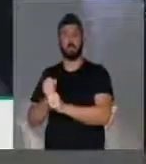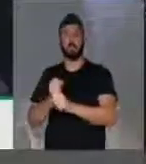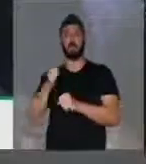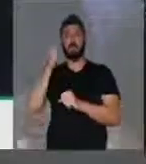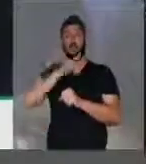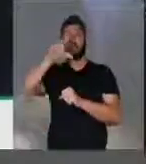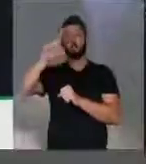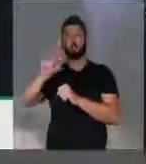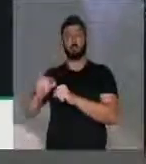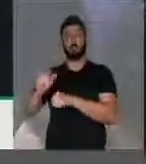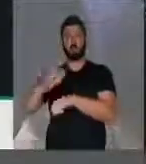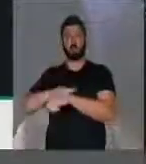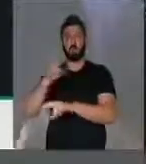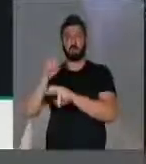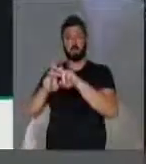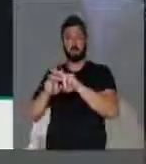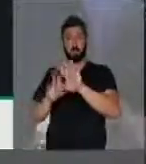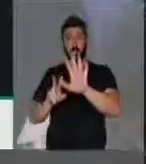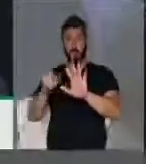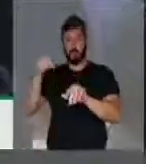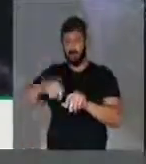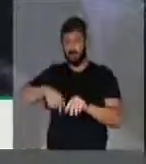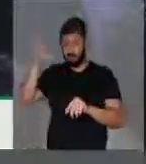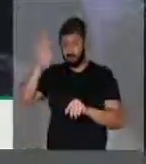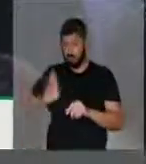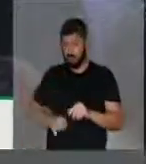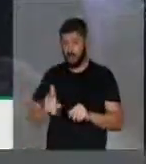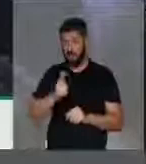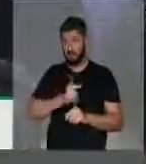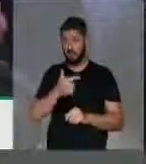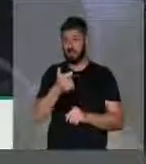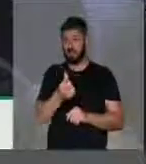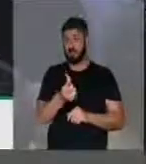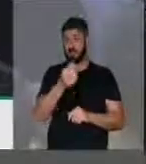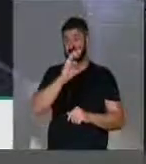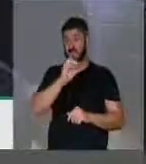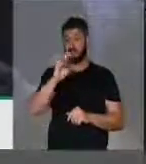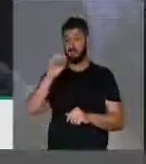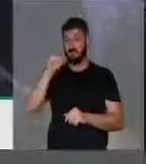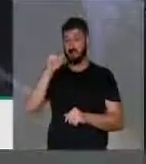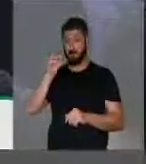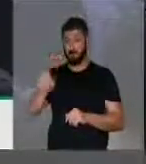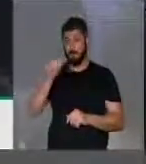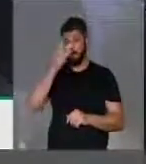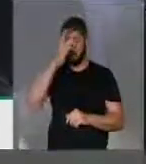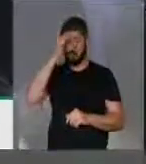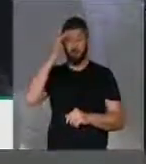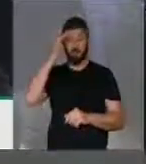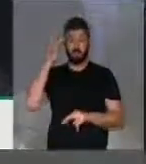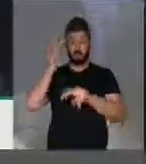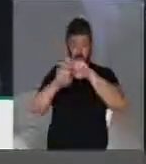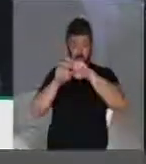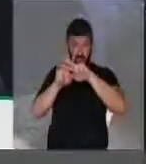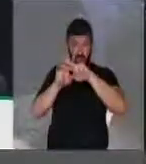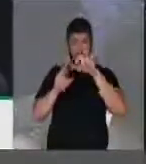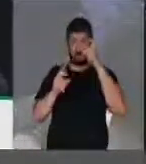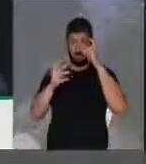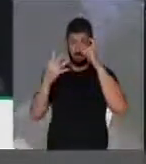progressão de pena. Num país que tem 600 mil presidiários,